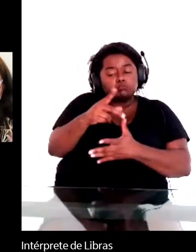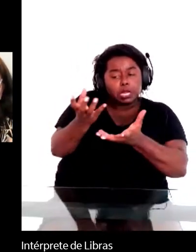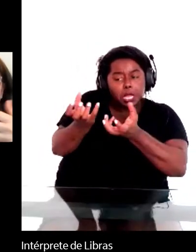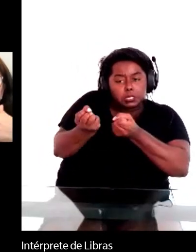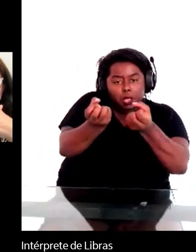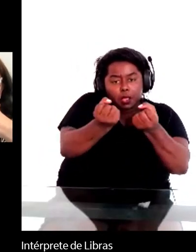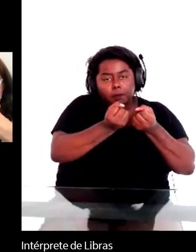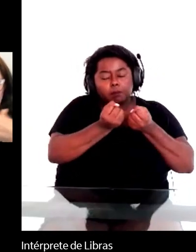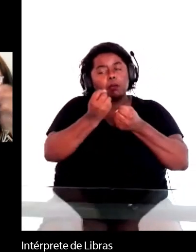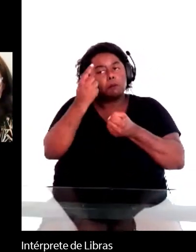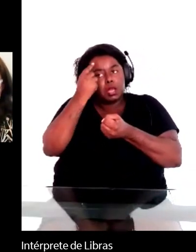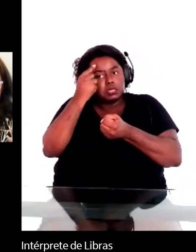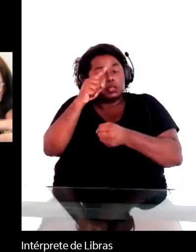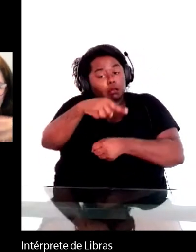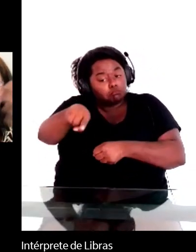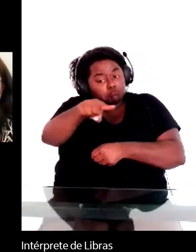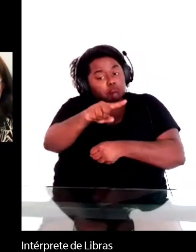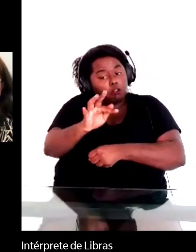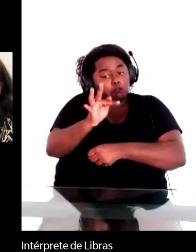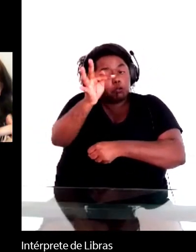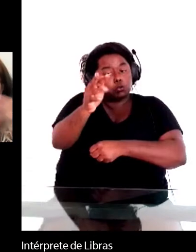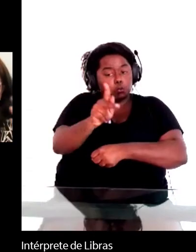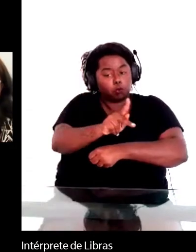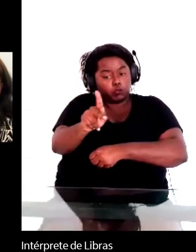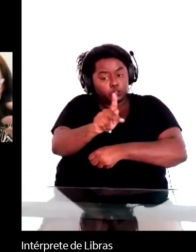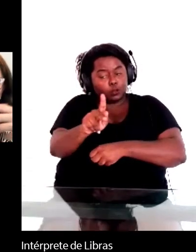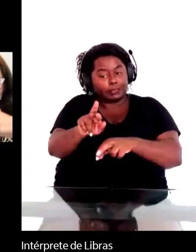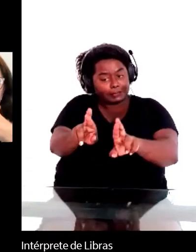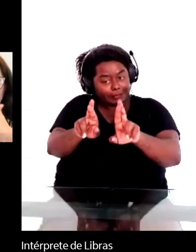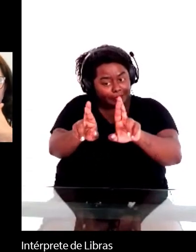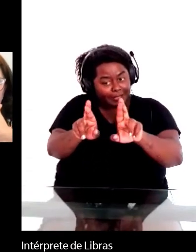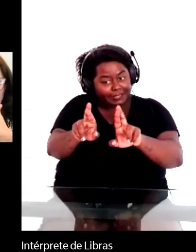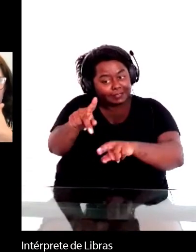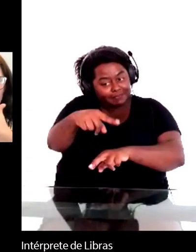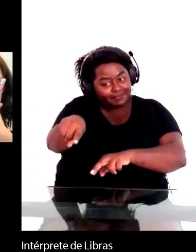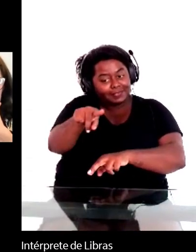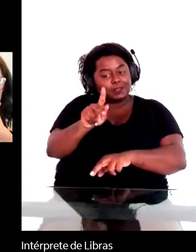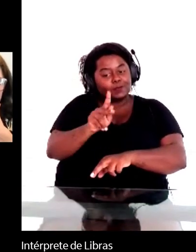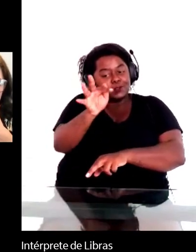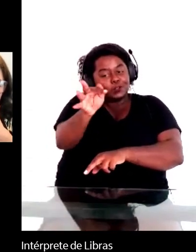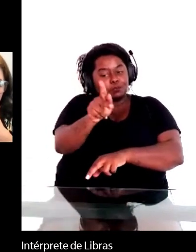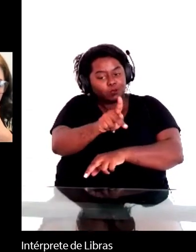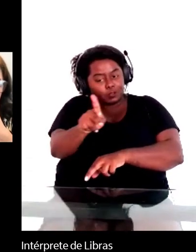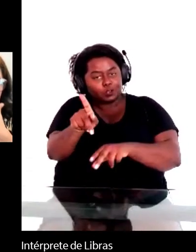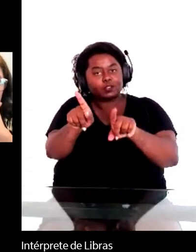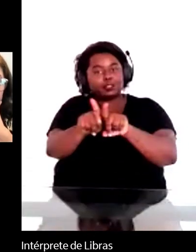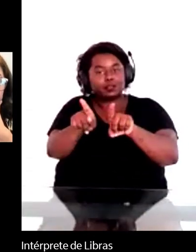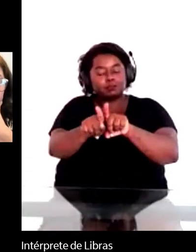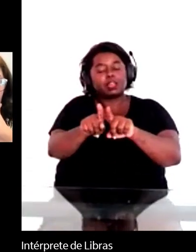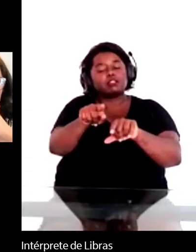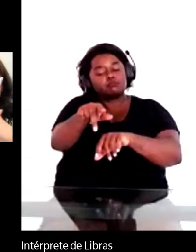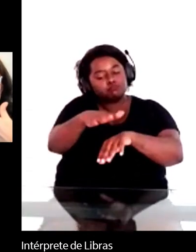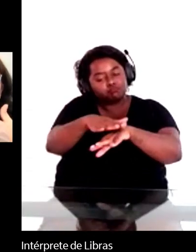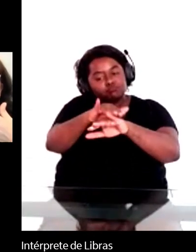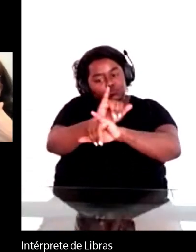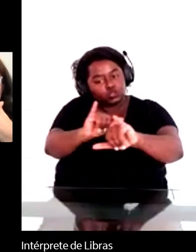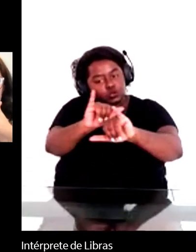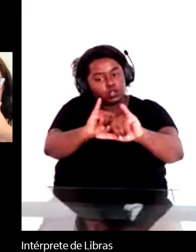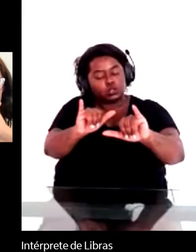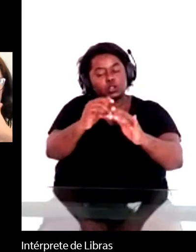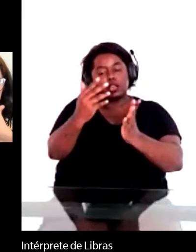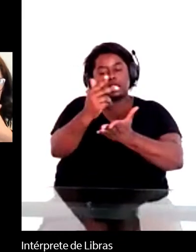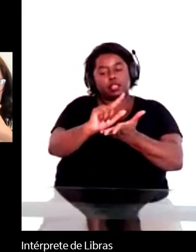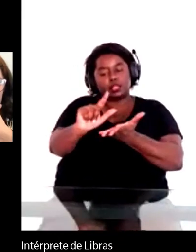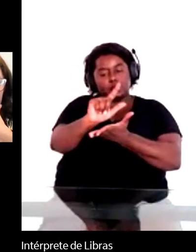alunos serão os próximos professores, esperamos, e leitores e divulgadores da literatura brasileira, como é